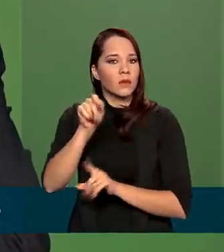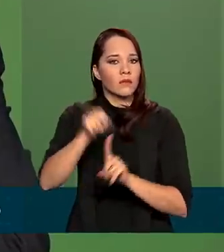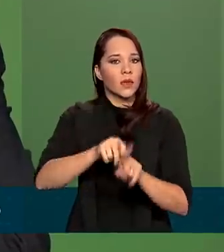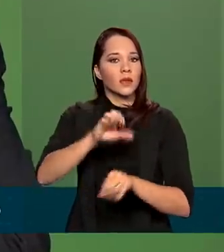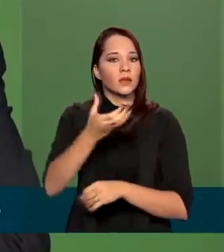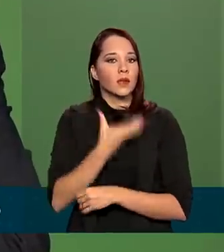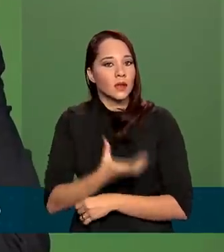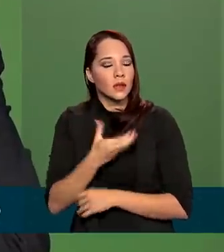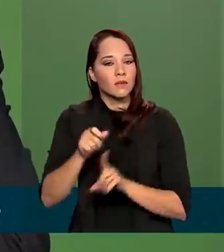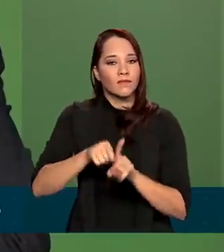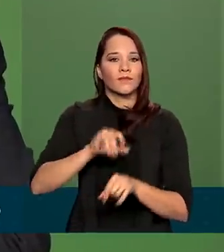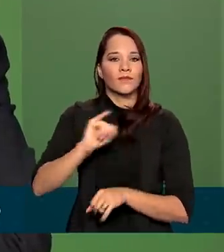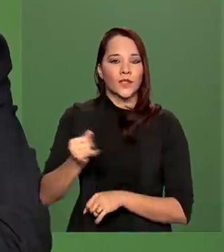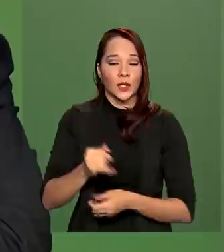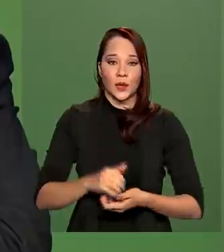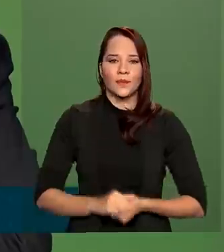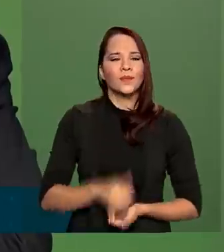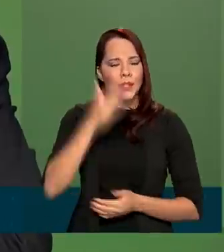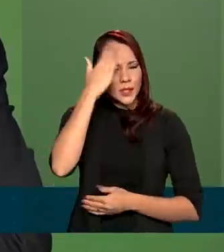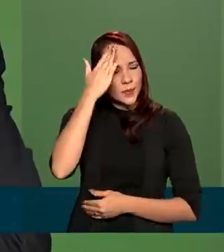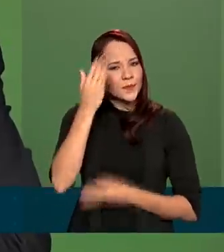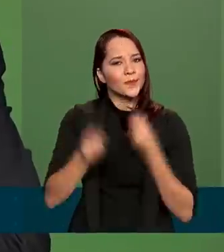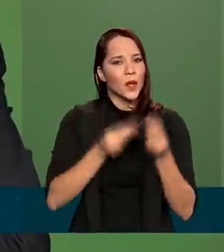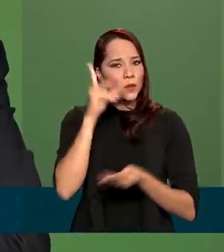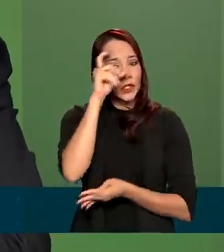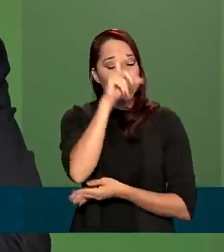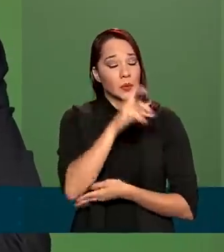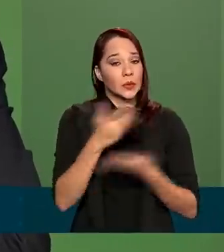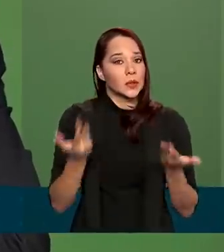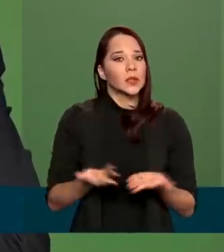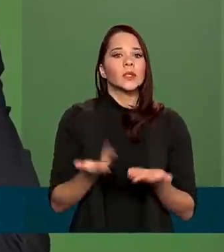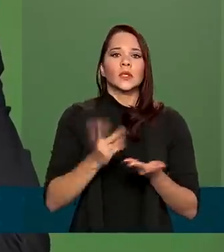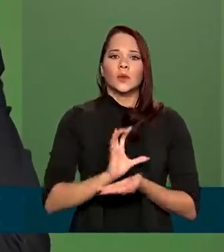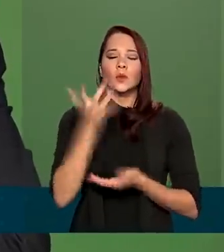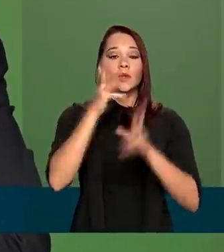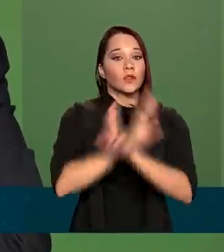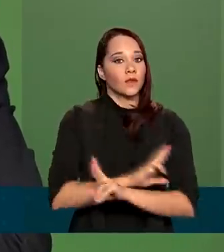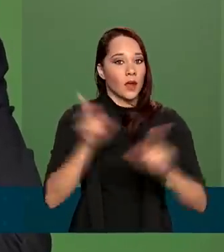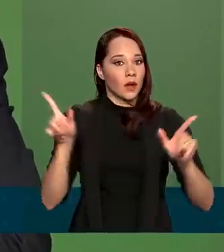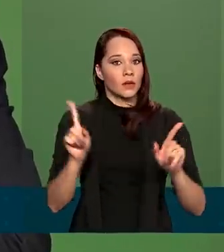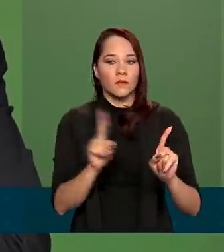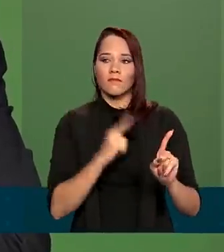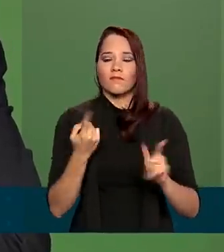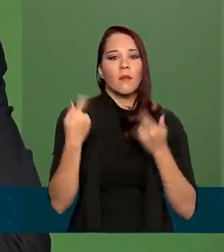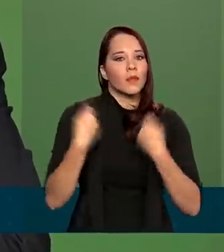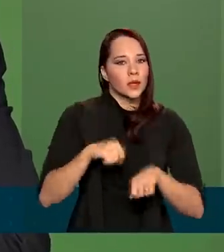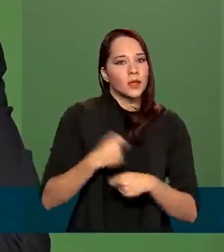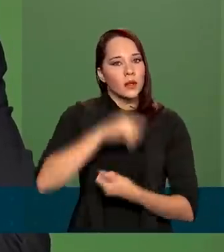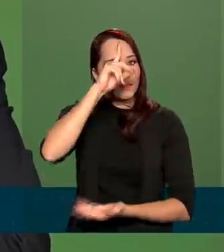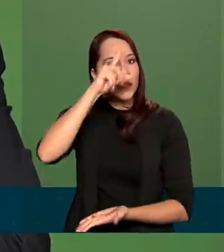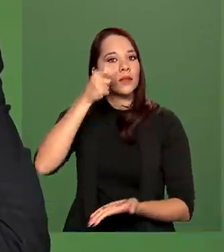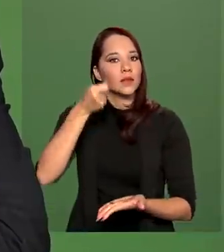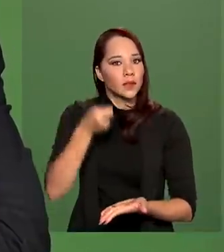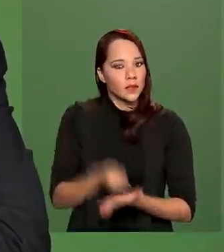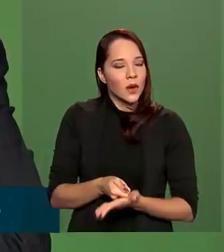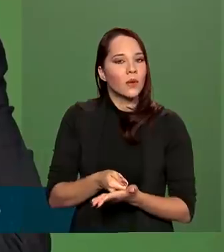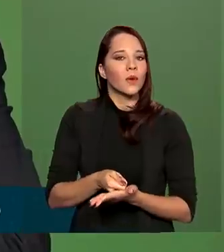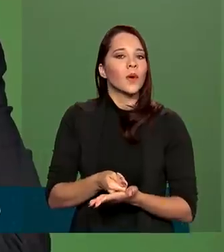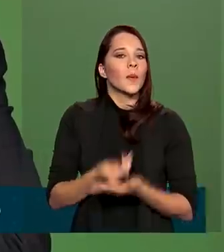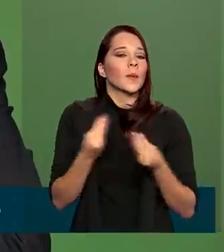janeiro. Sabemos da dificuldade. Nós estamos numa situação excepcional. Nós precisávamos tomar uma decisão para